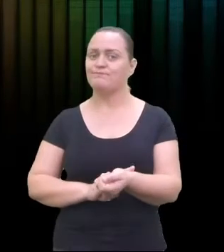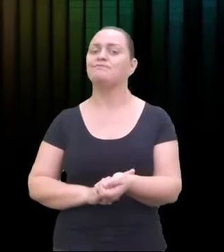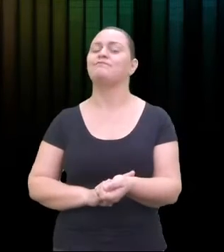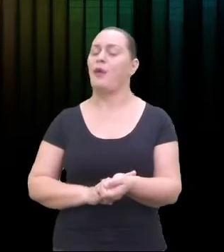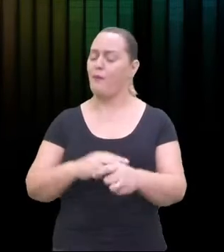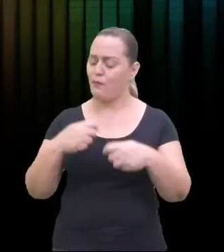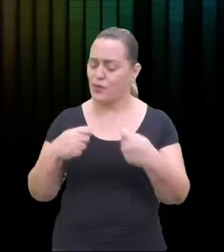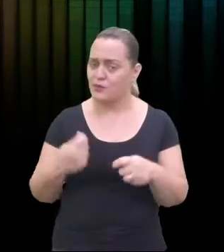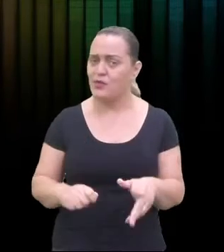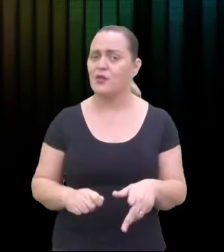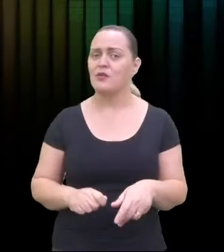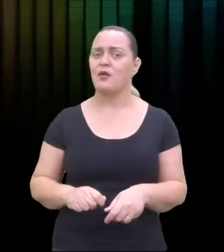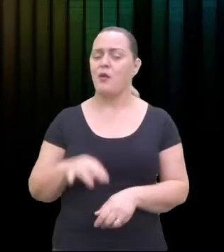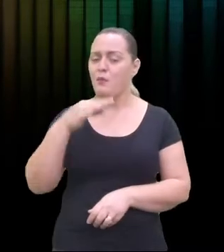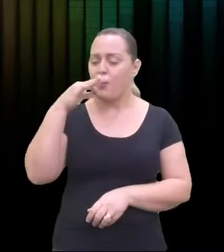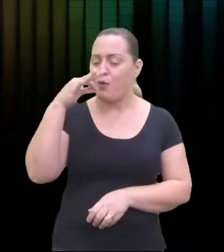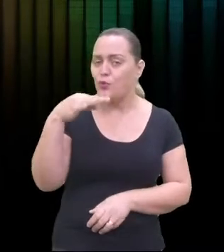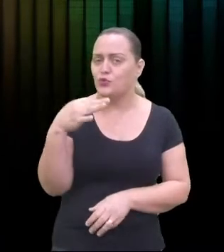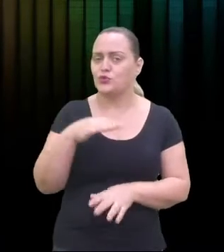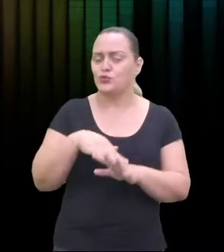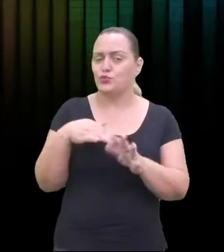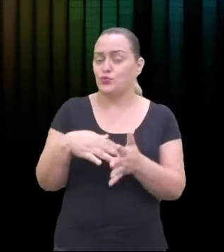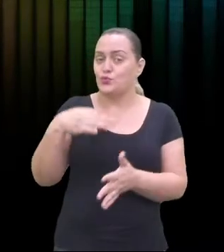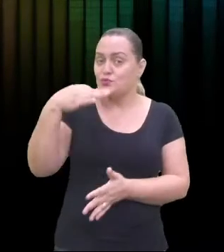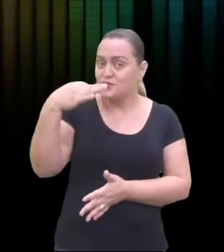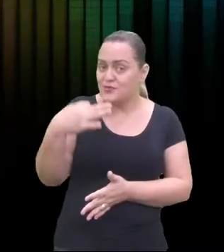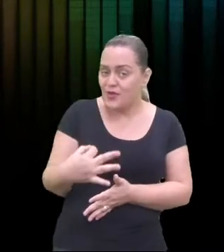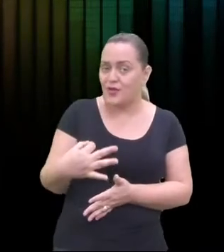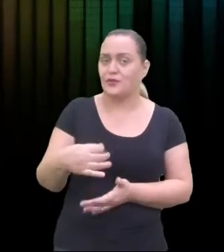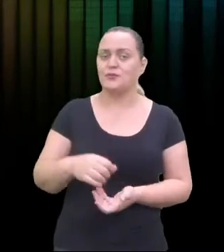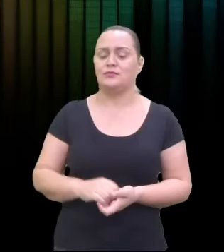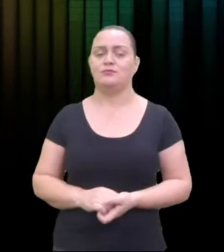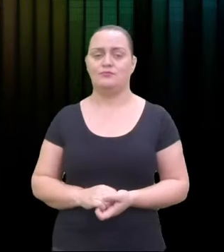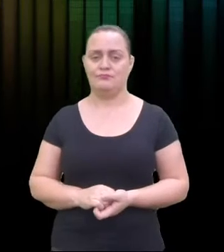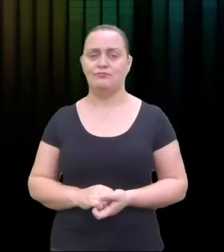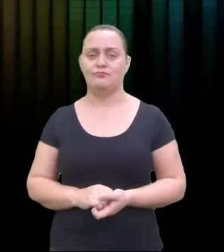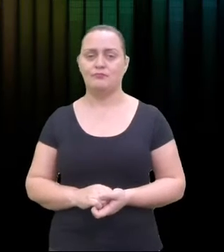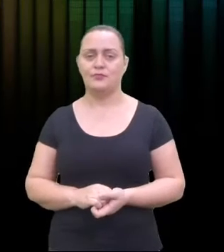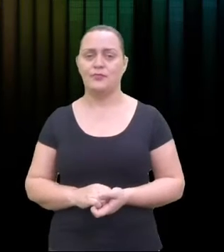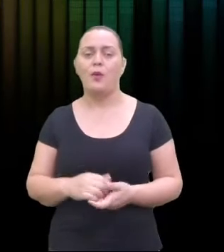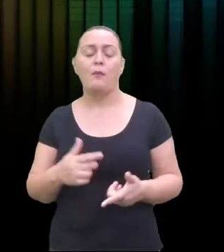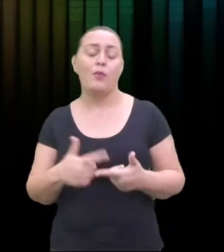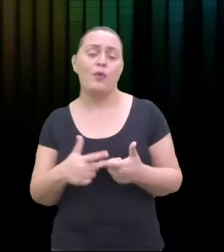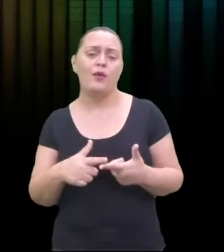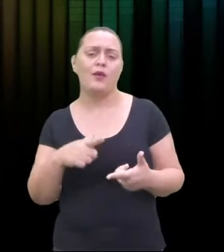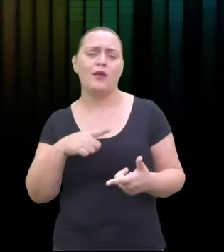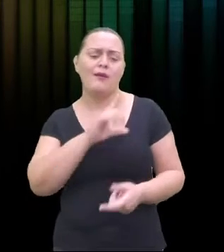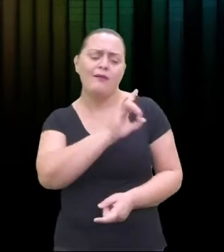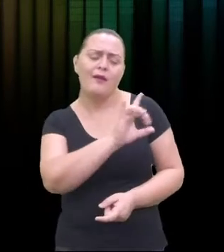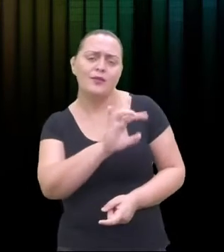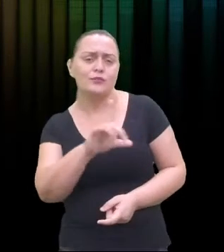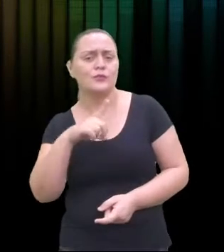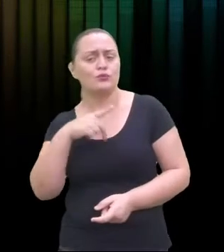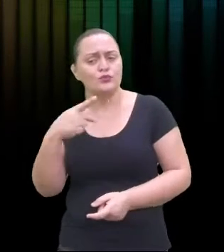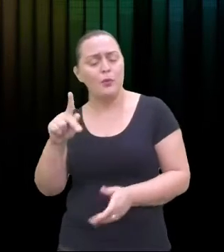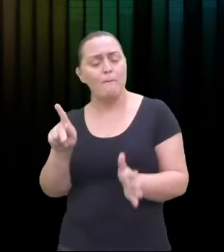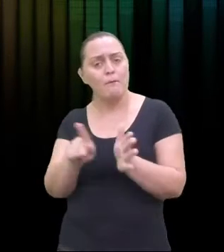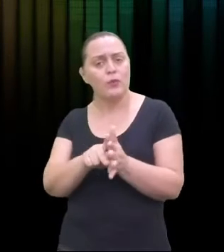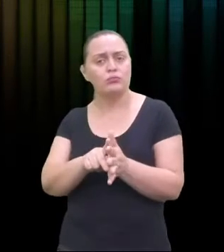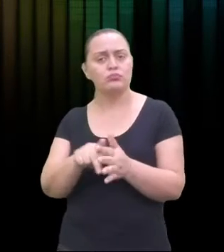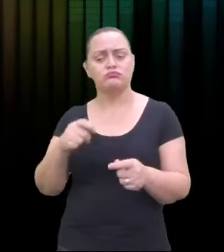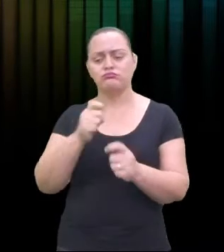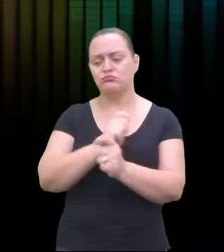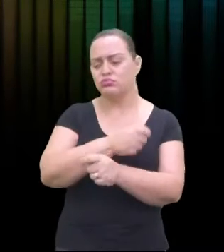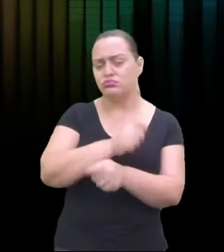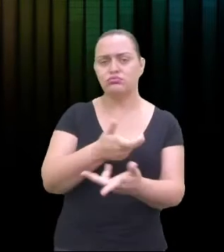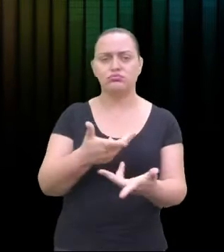Dos bateristas, os percussionistas, os sons musicais, eles são representados graficamente